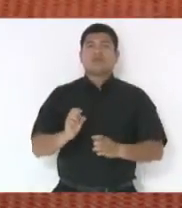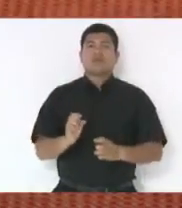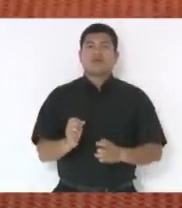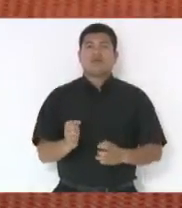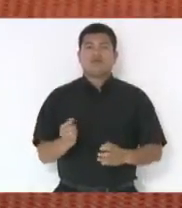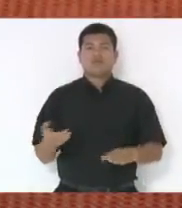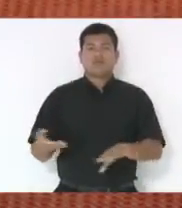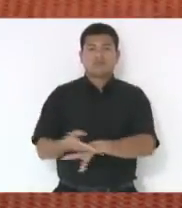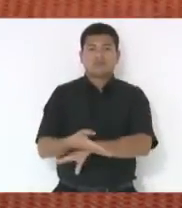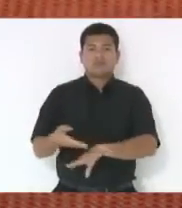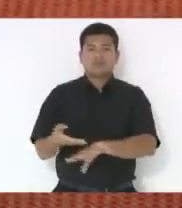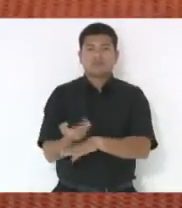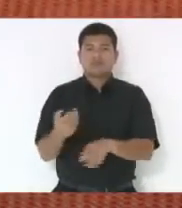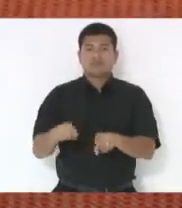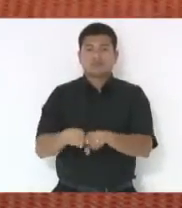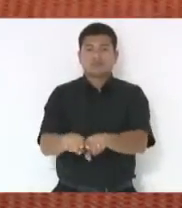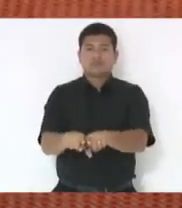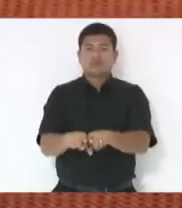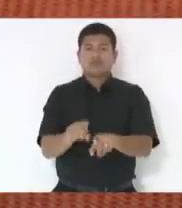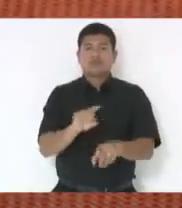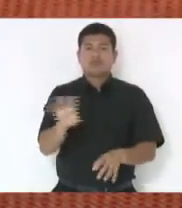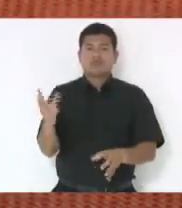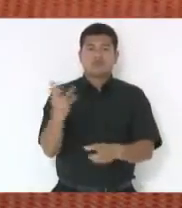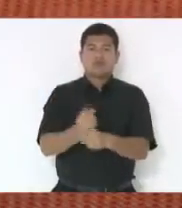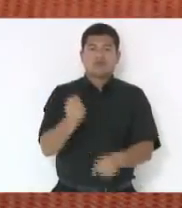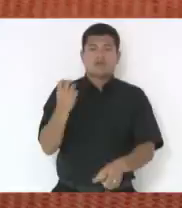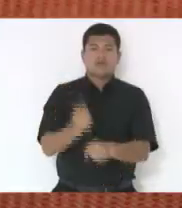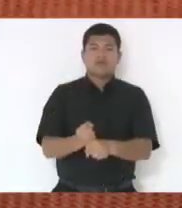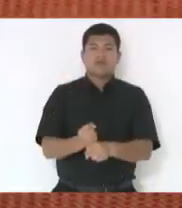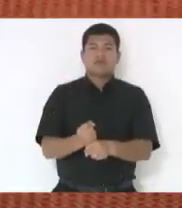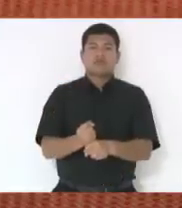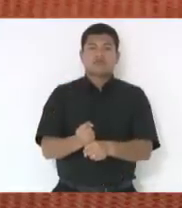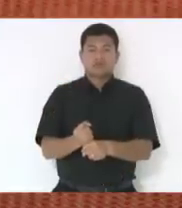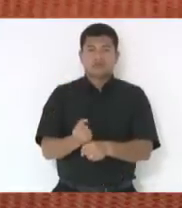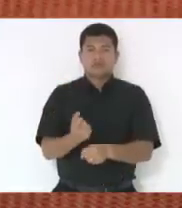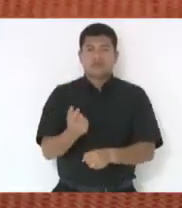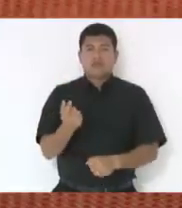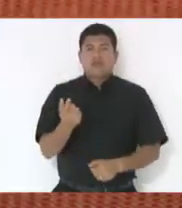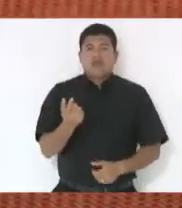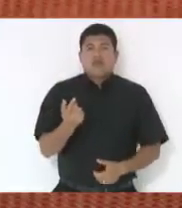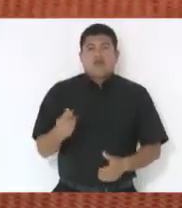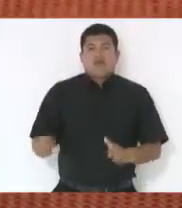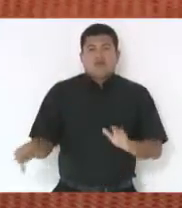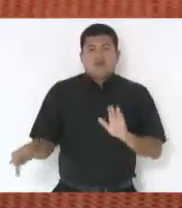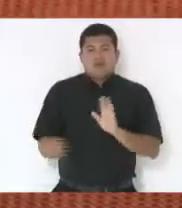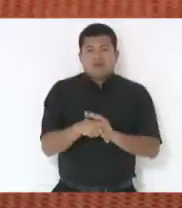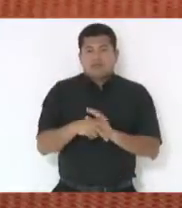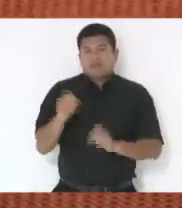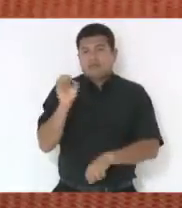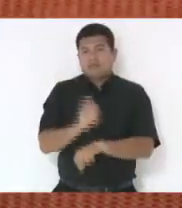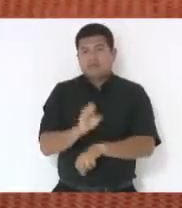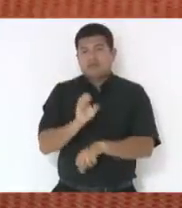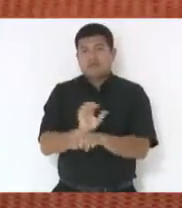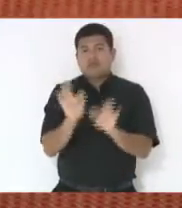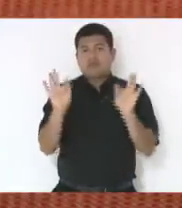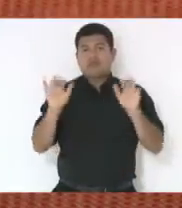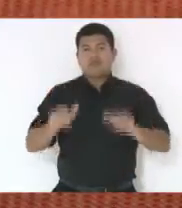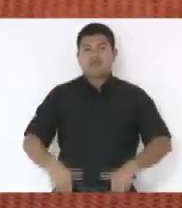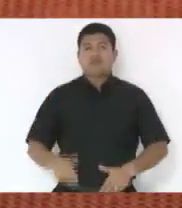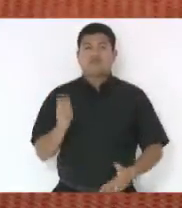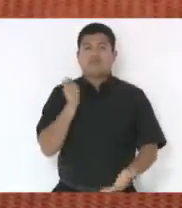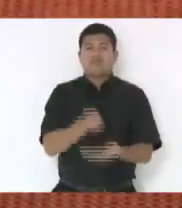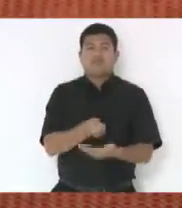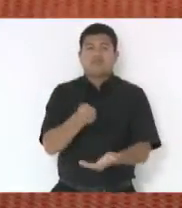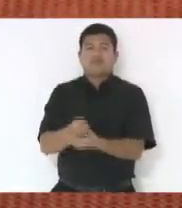só são contabilizados no caixa do Estado ao final do pagamento de